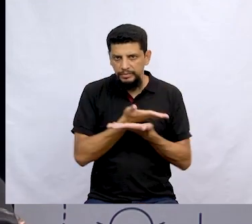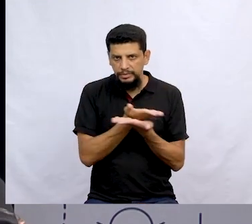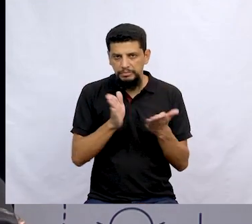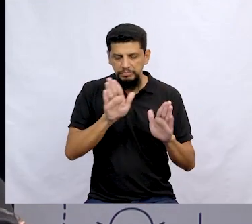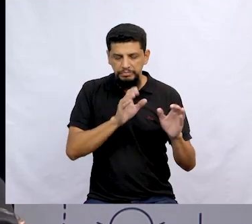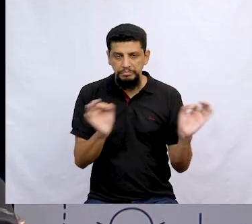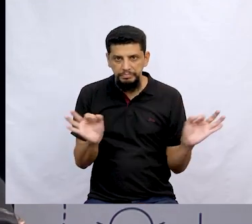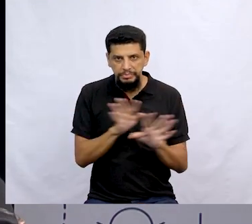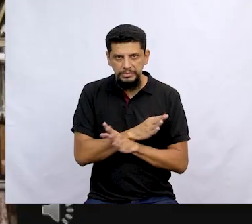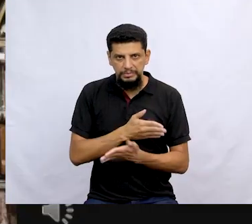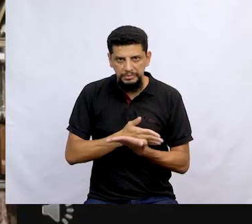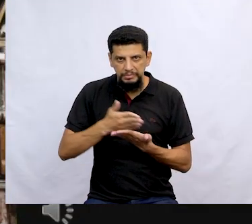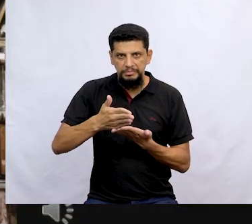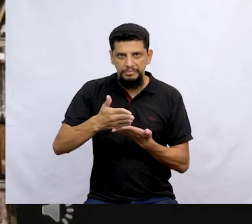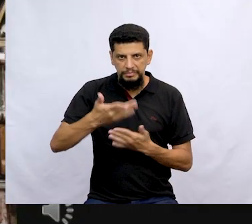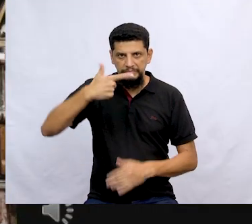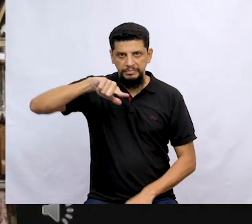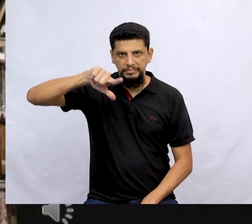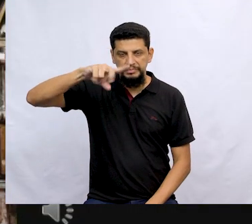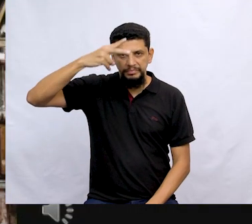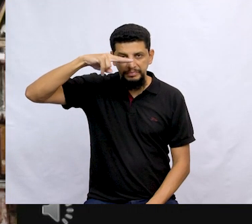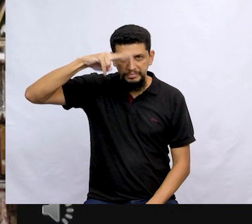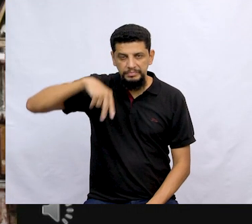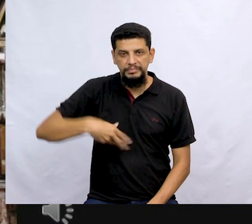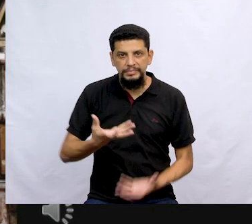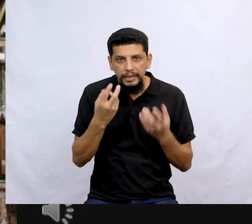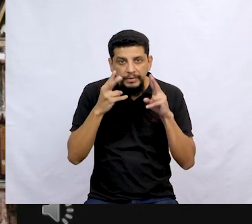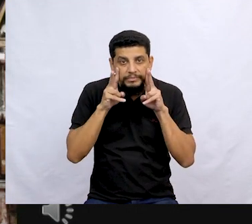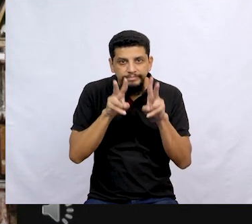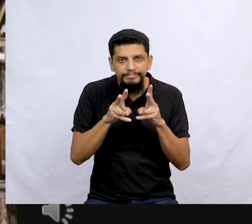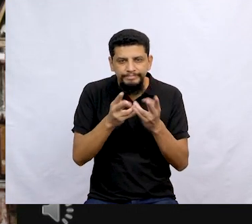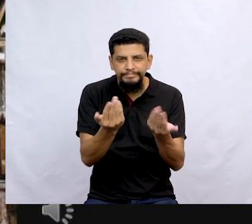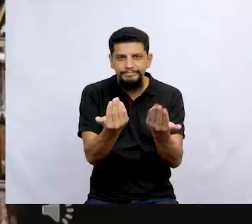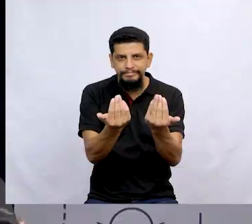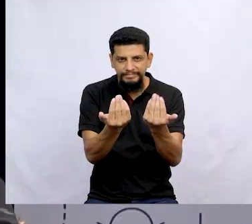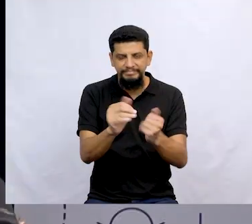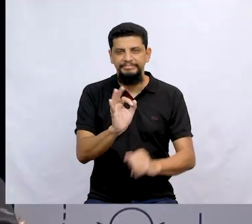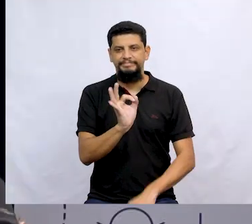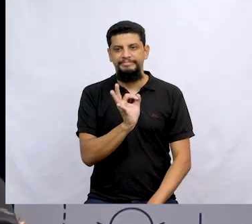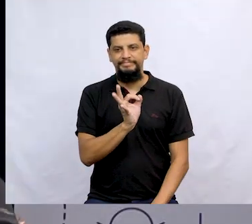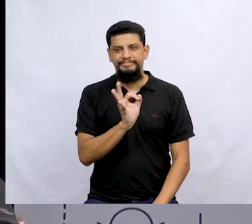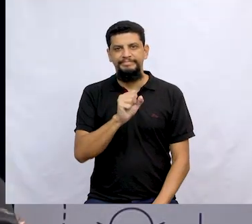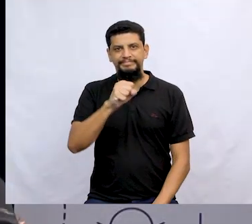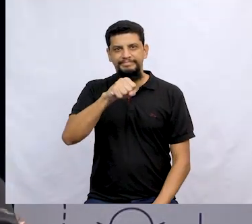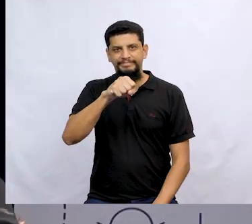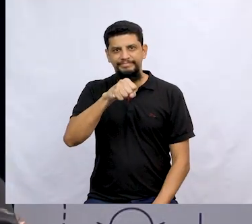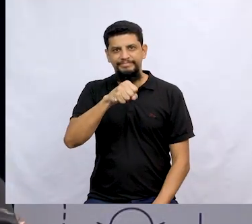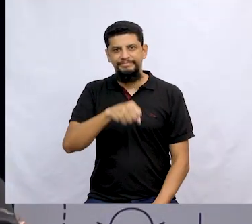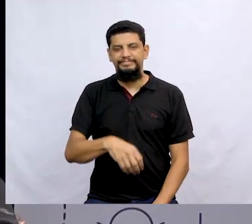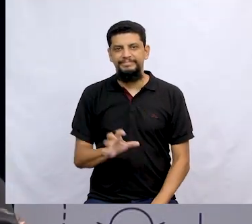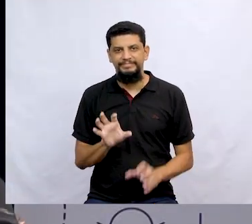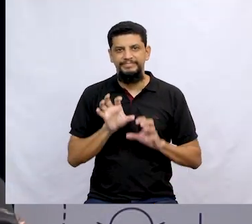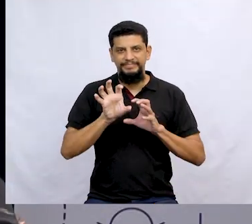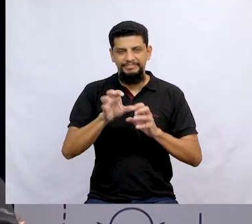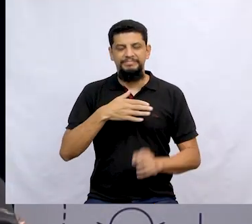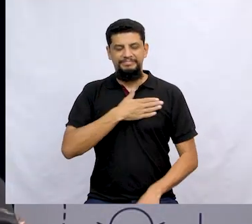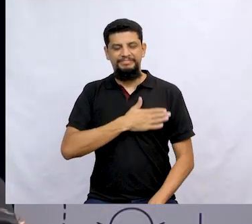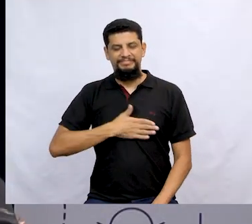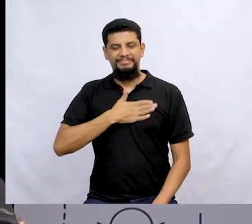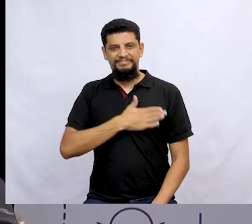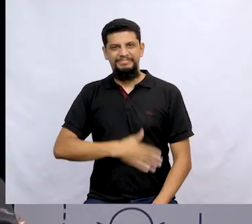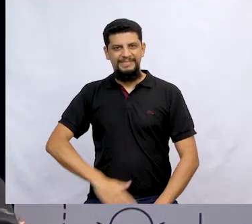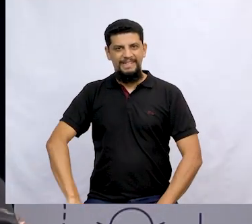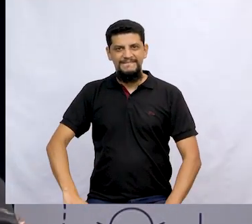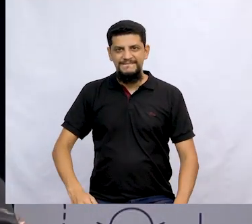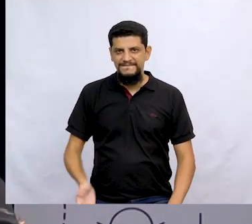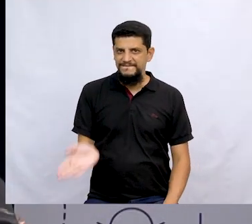está pronto para começar mais uma? Quero ouvir. É assim que eu gosto dessa